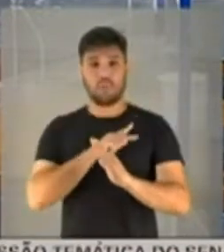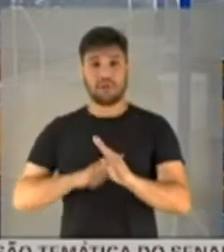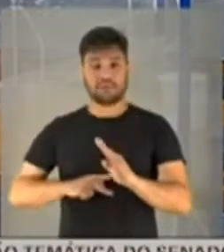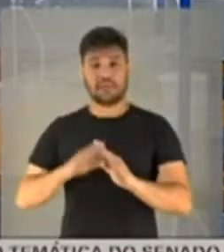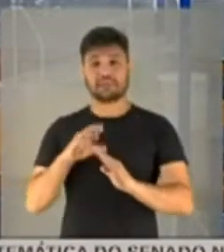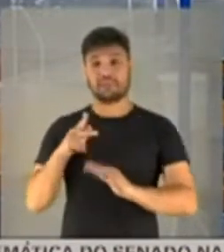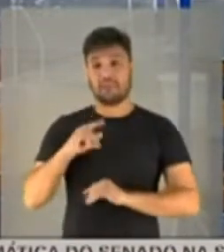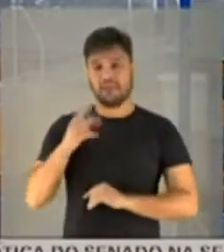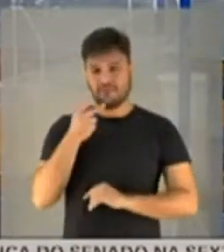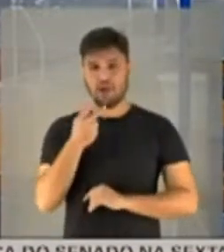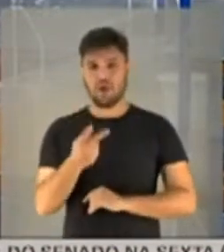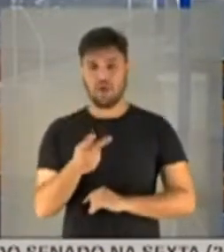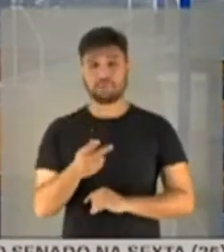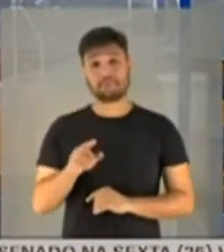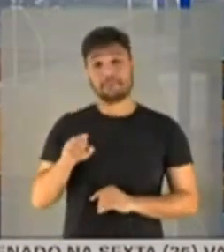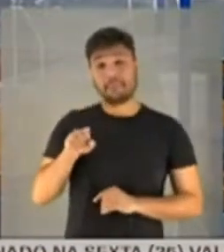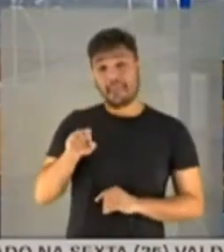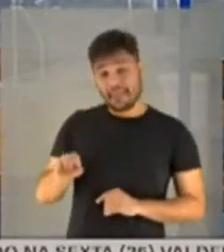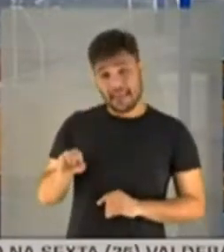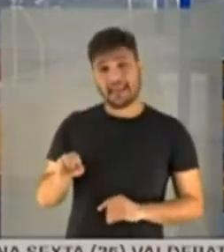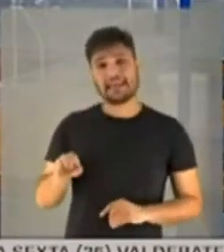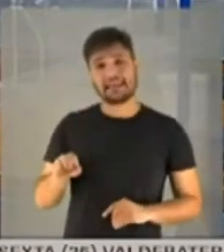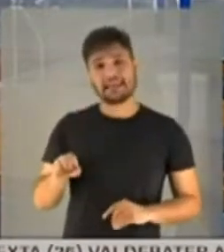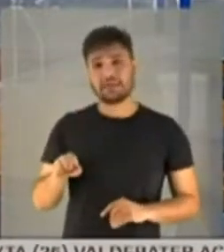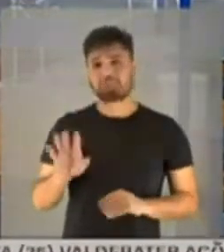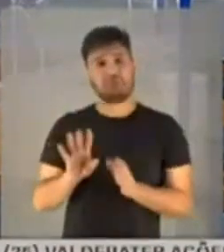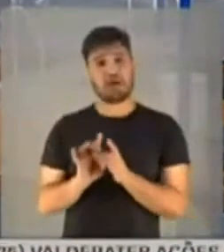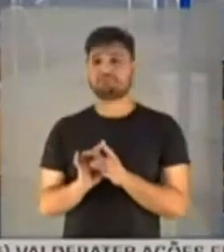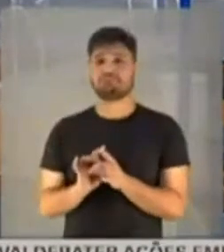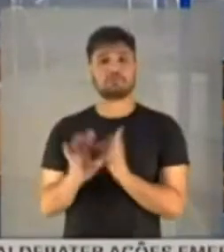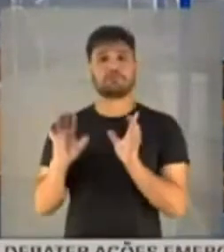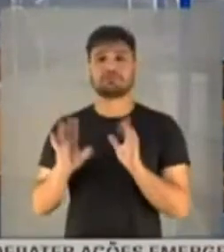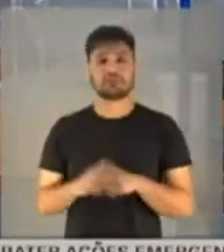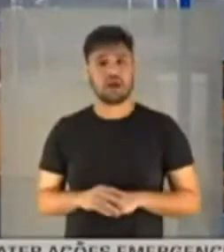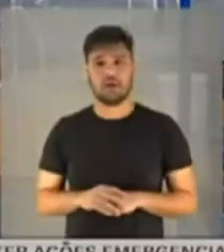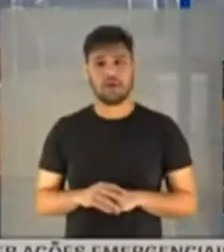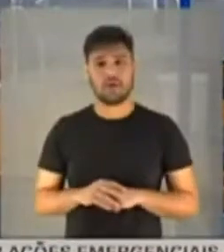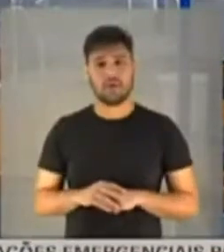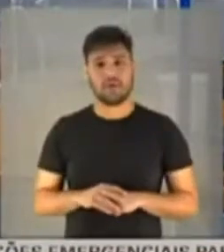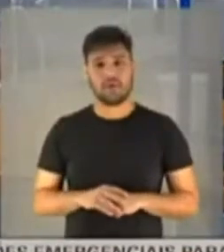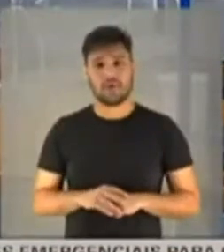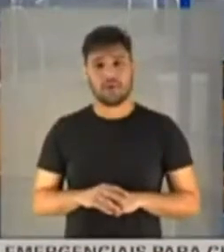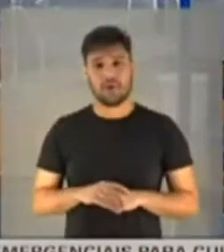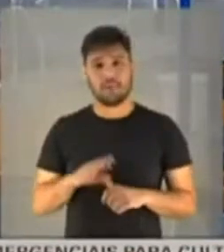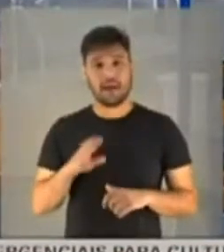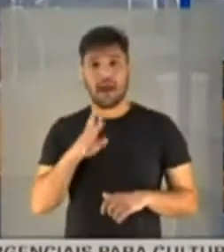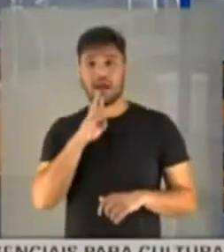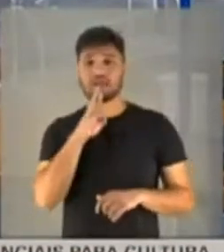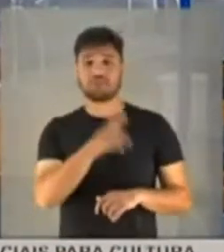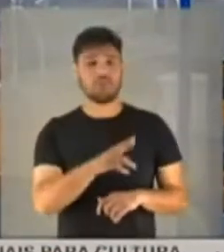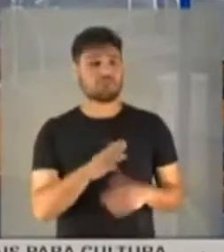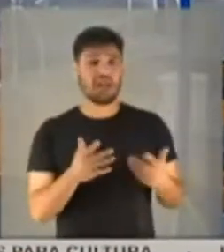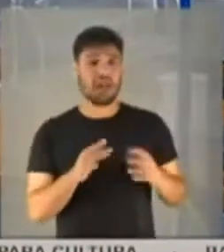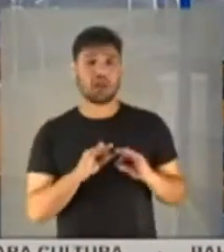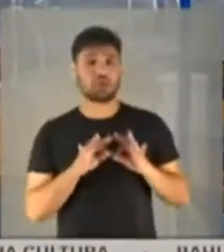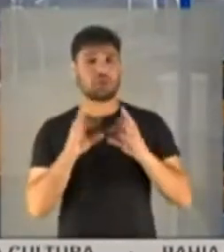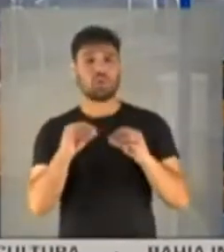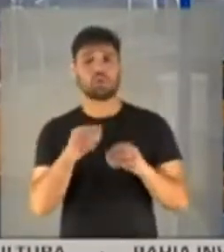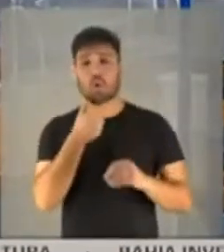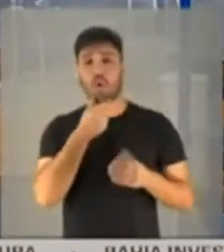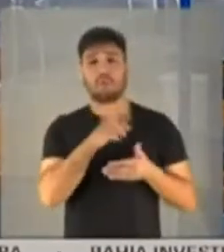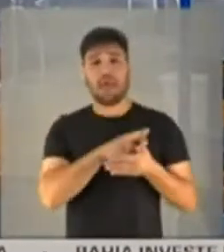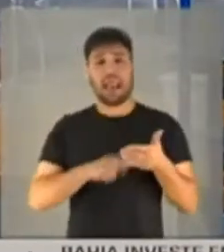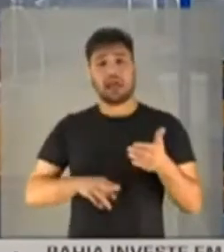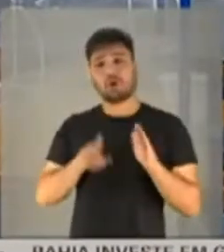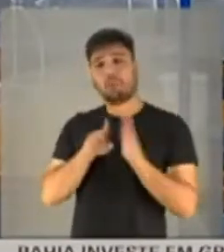da comissão, e está absolutamente à disposição para poder refutar todas as colocações que o relator